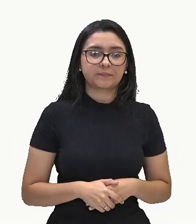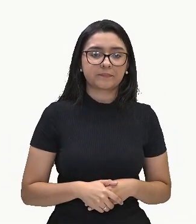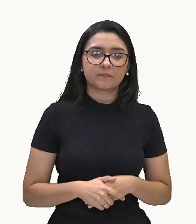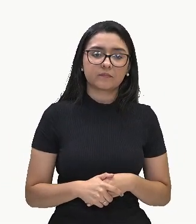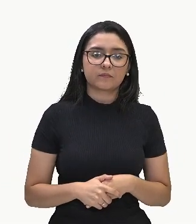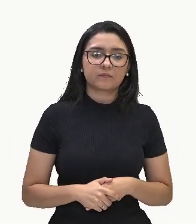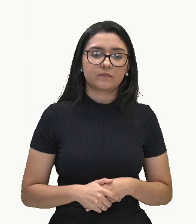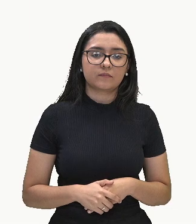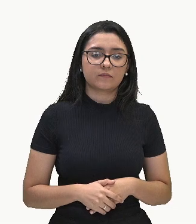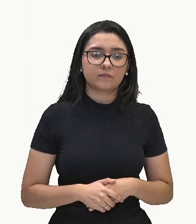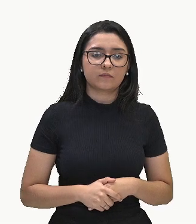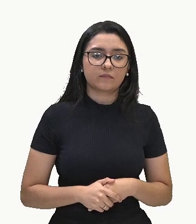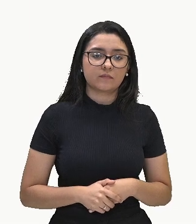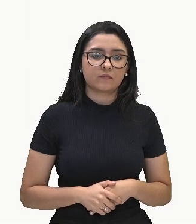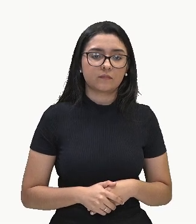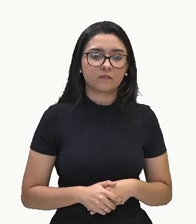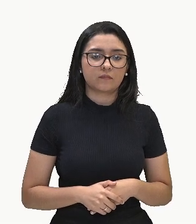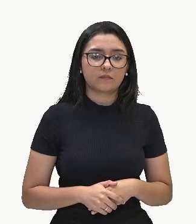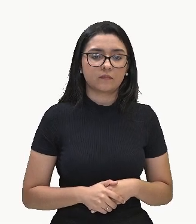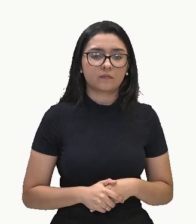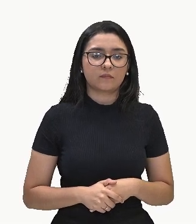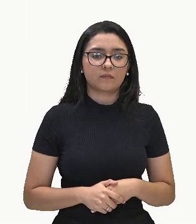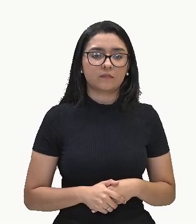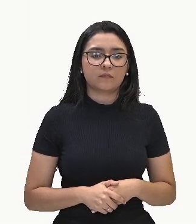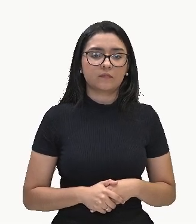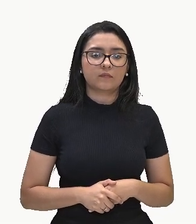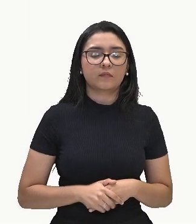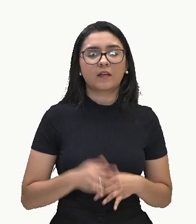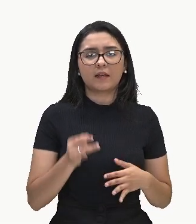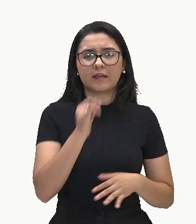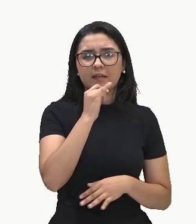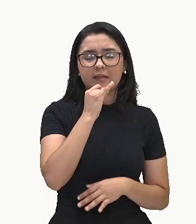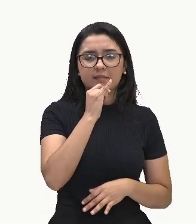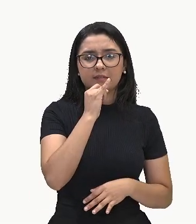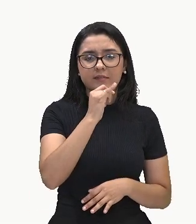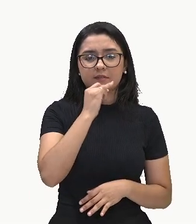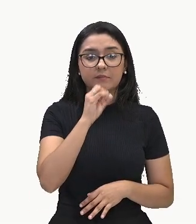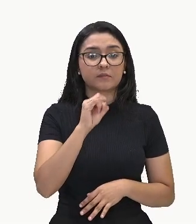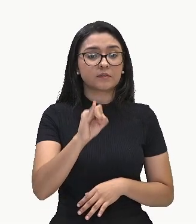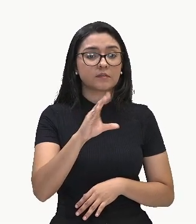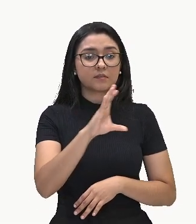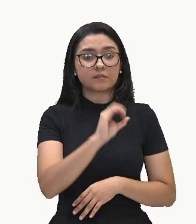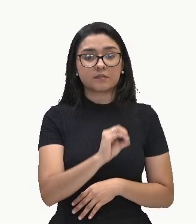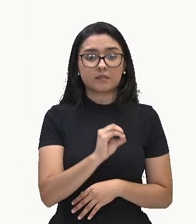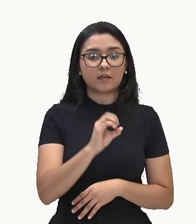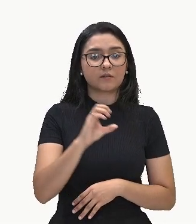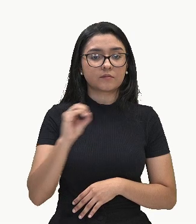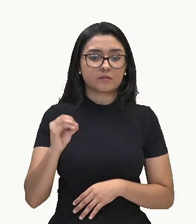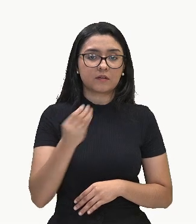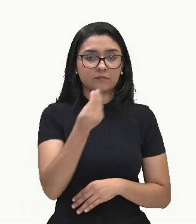Então, aqui eu vou fazer a subtração. Aqui é como se fosse um zero. E aqui é como se fosse um zero.